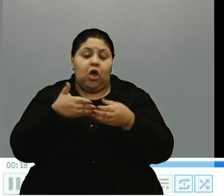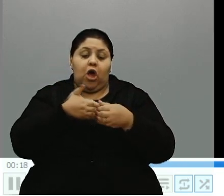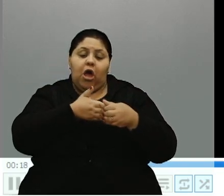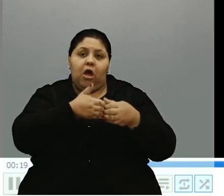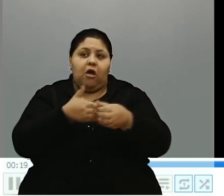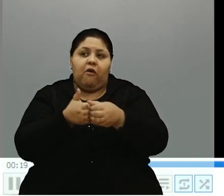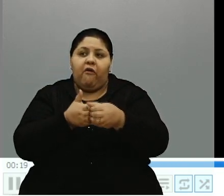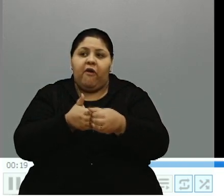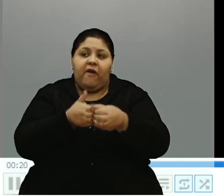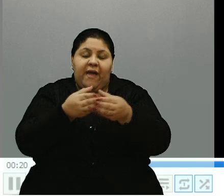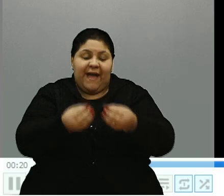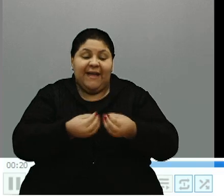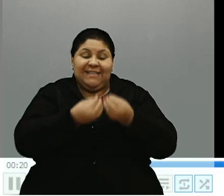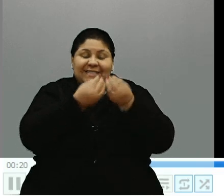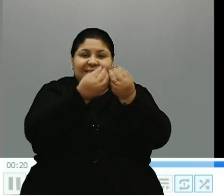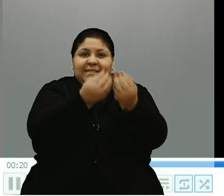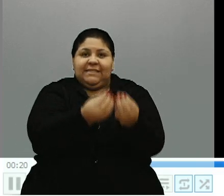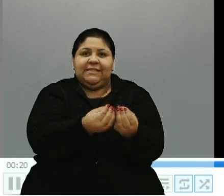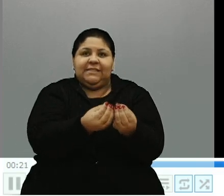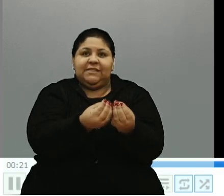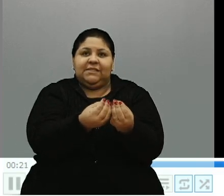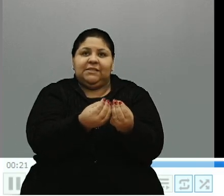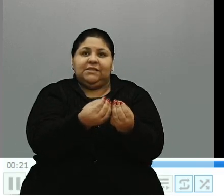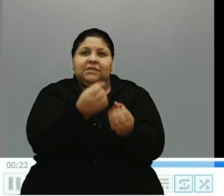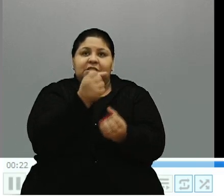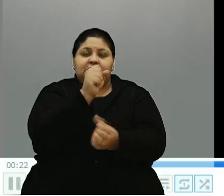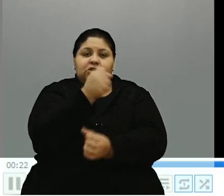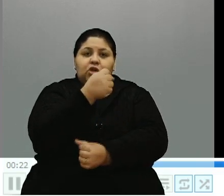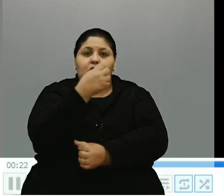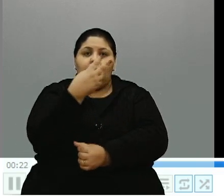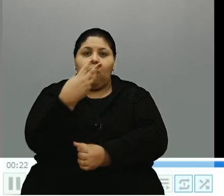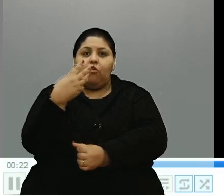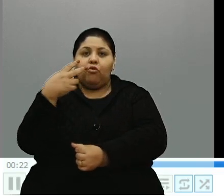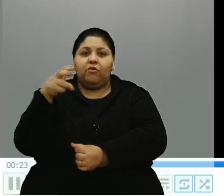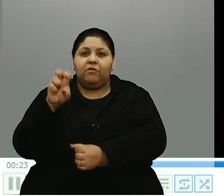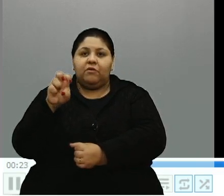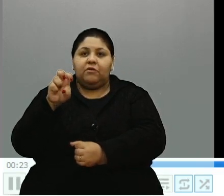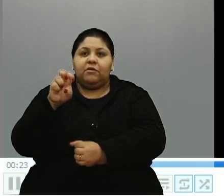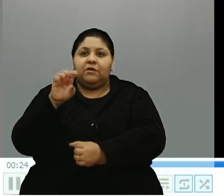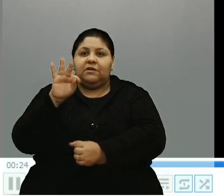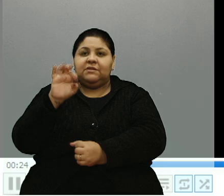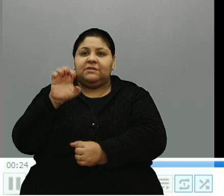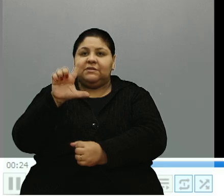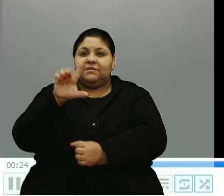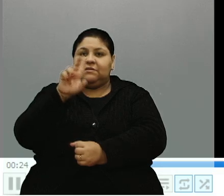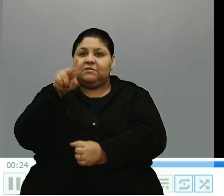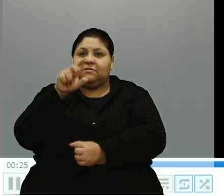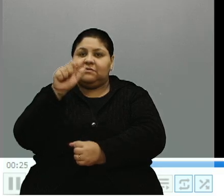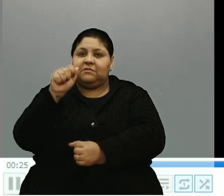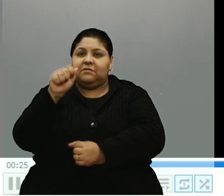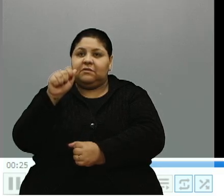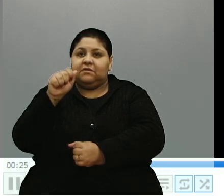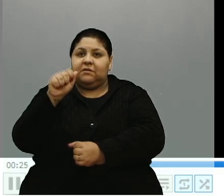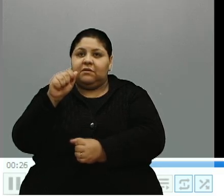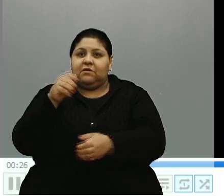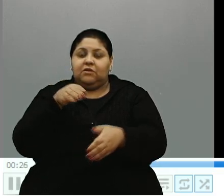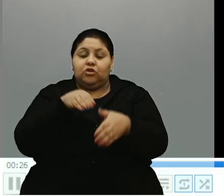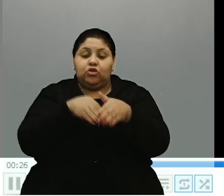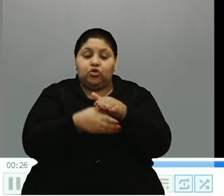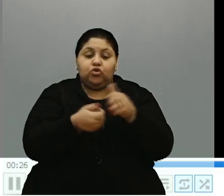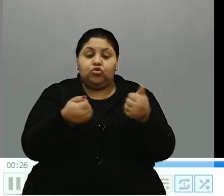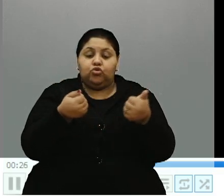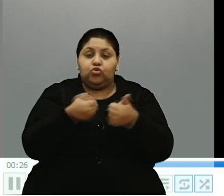a entrega de 835 telhas de brasilite adquiridas através